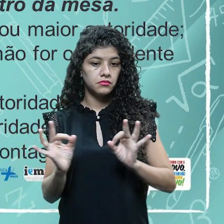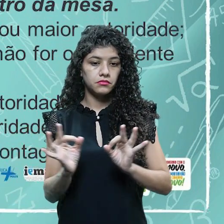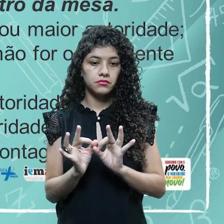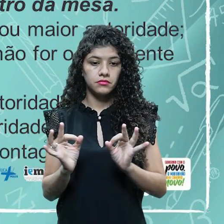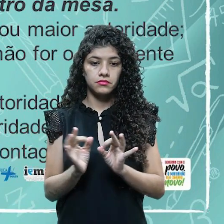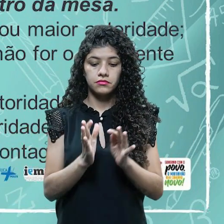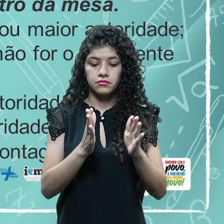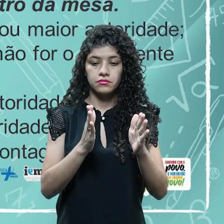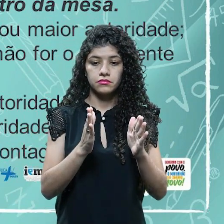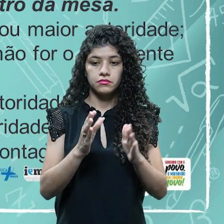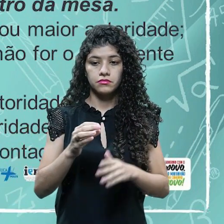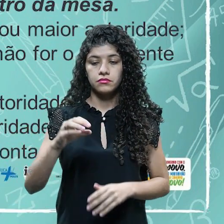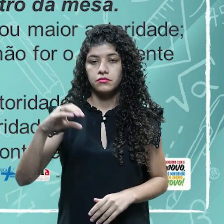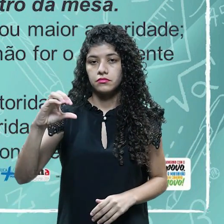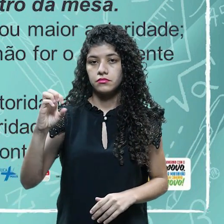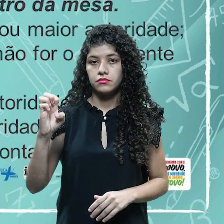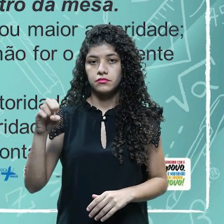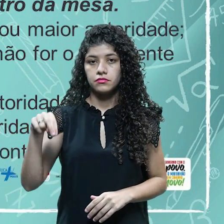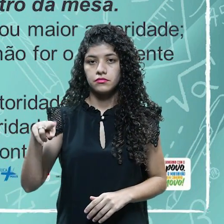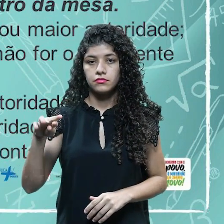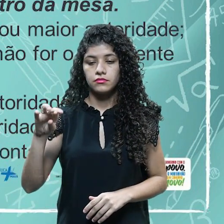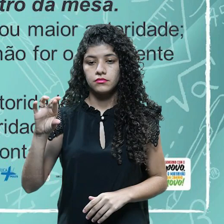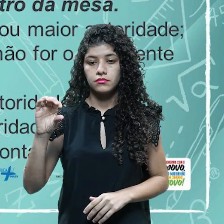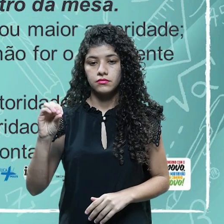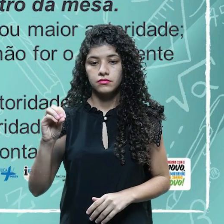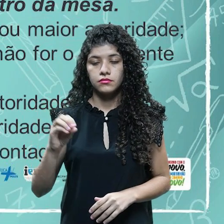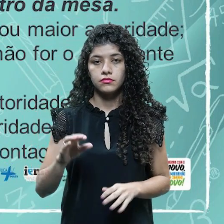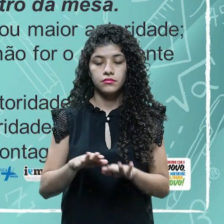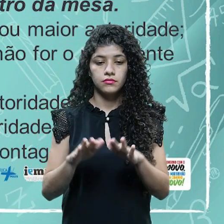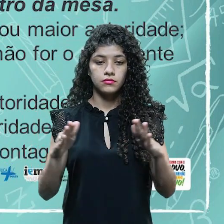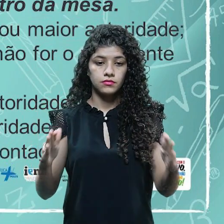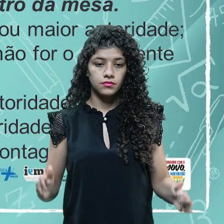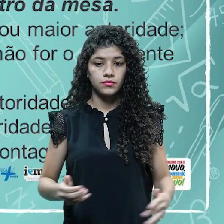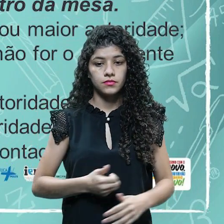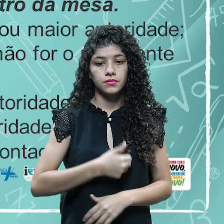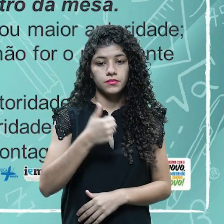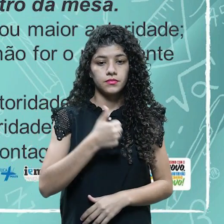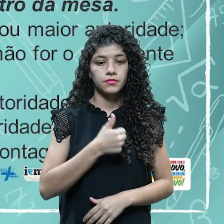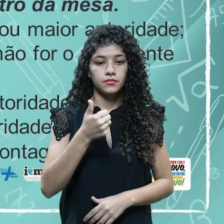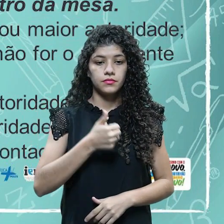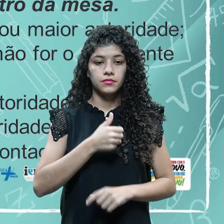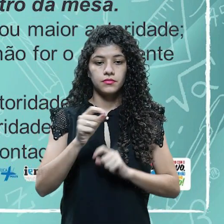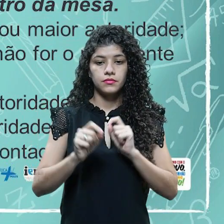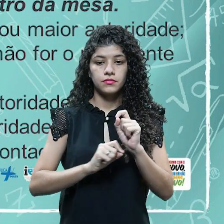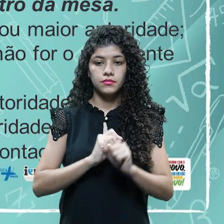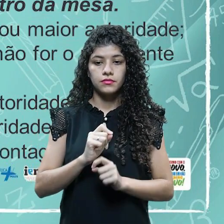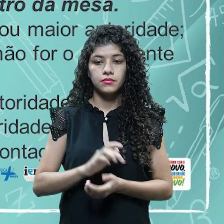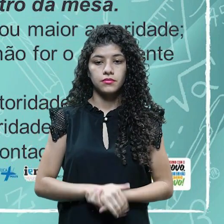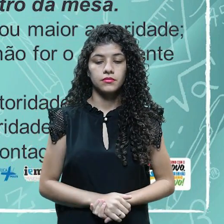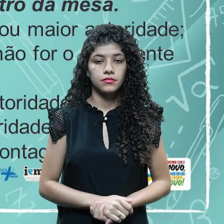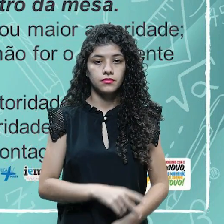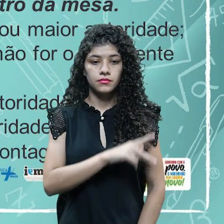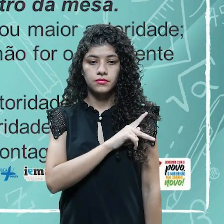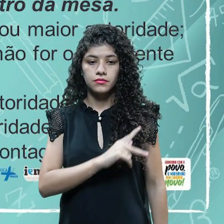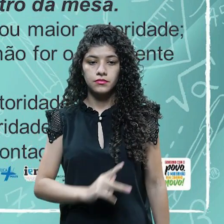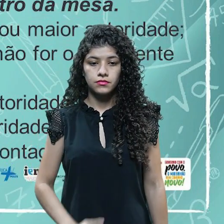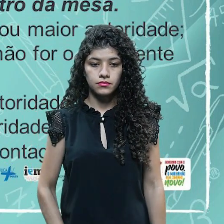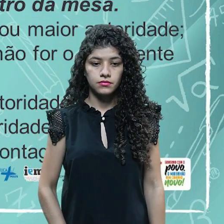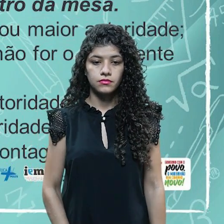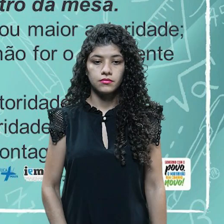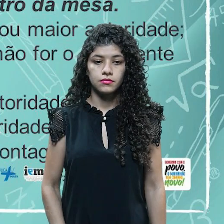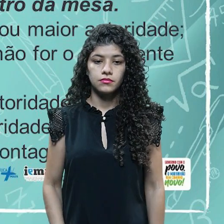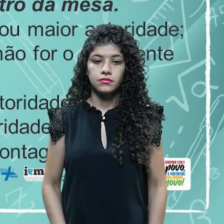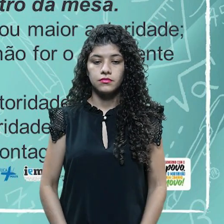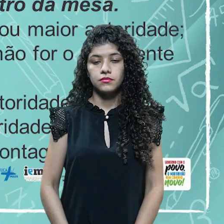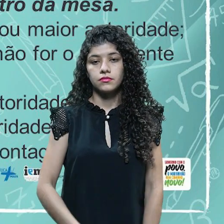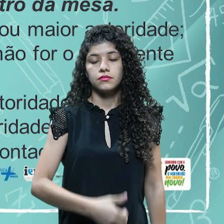Então, vamos lá. O 1º, né, que é a precedência do ato, ou maior autoridade. O 2, aqui